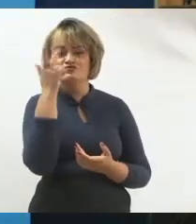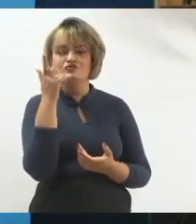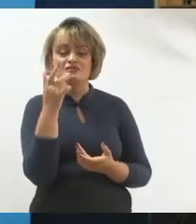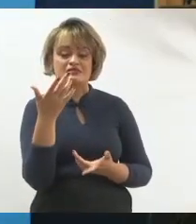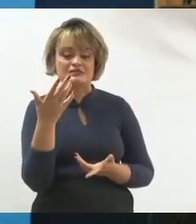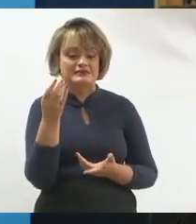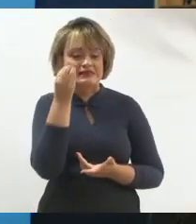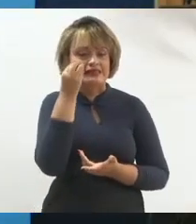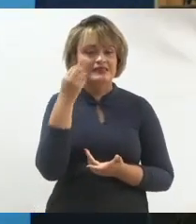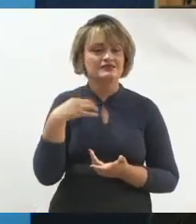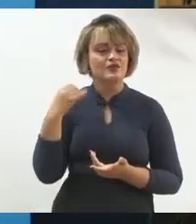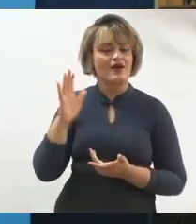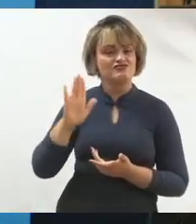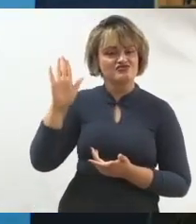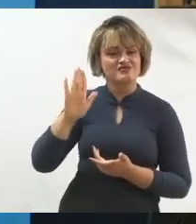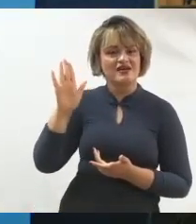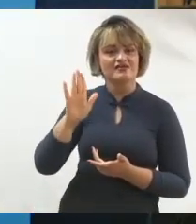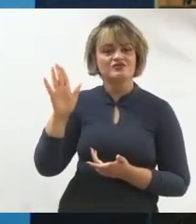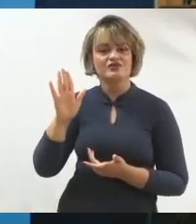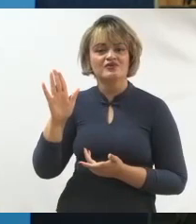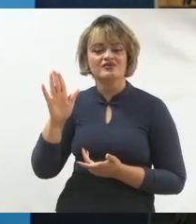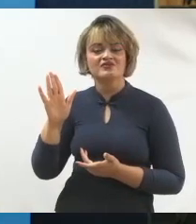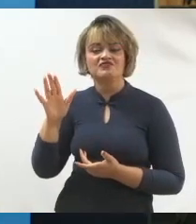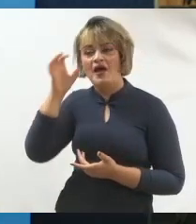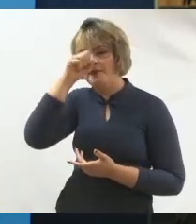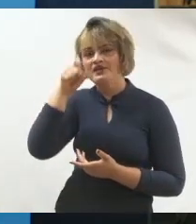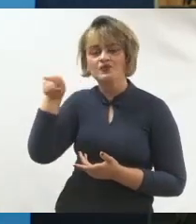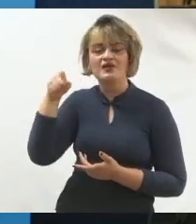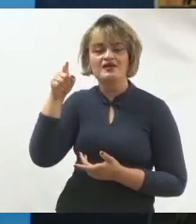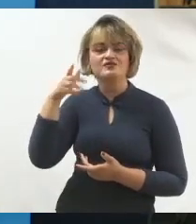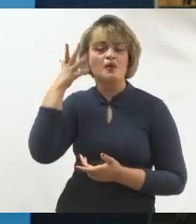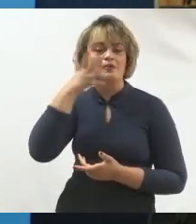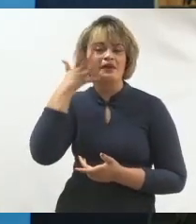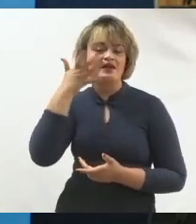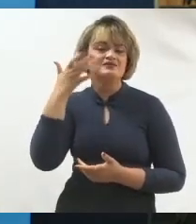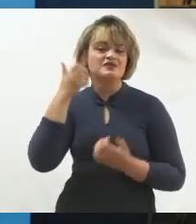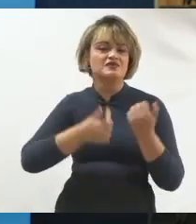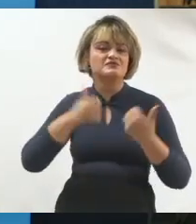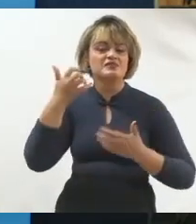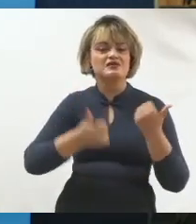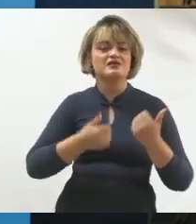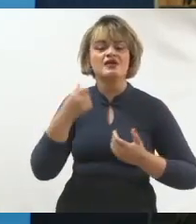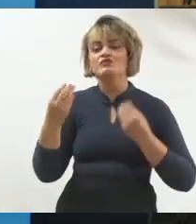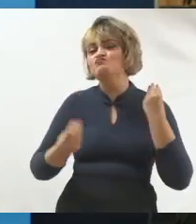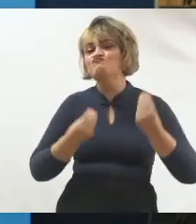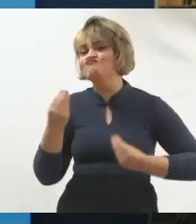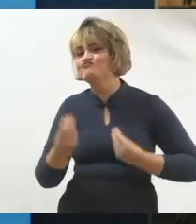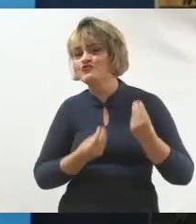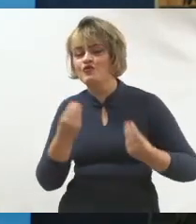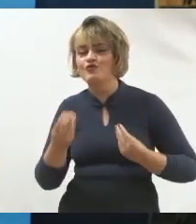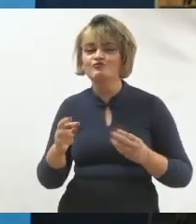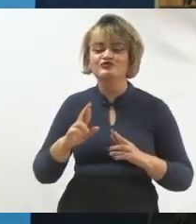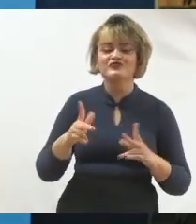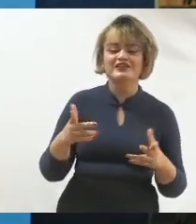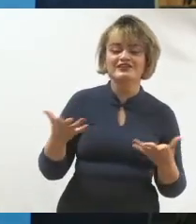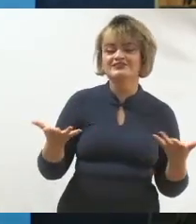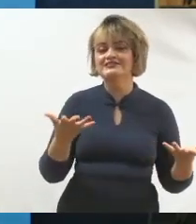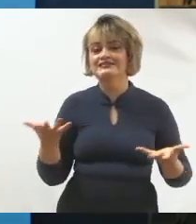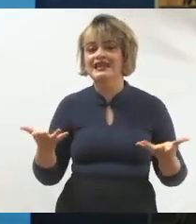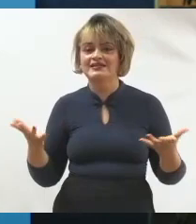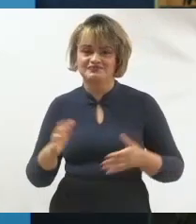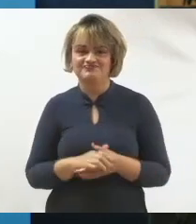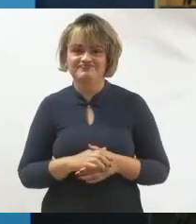-candidatos e pré-candidatas podem esperar da sua palestra. O que você vai trazer de tão inovador, diferente e interessante.